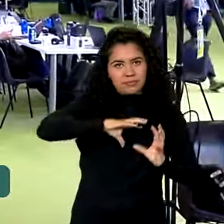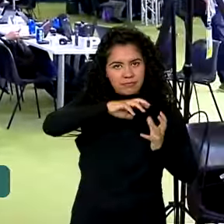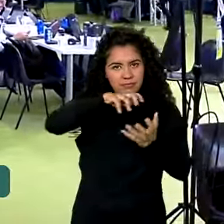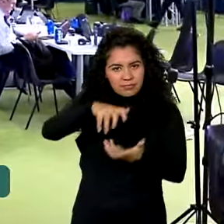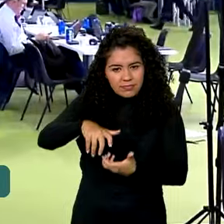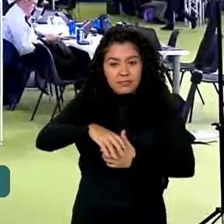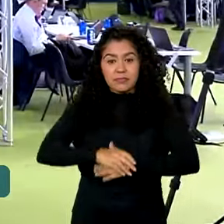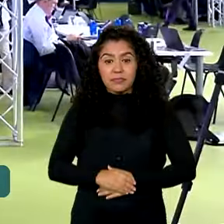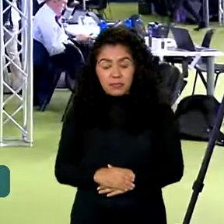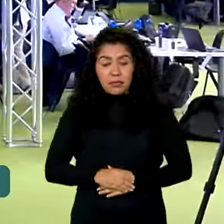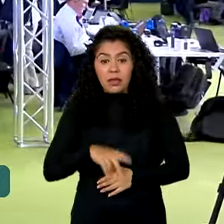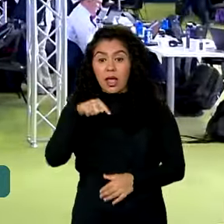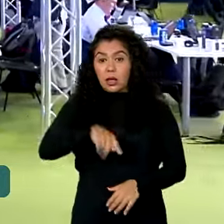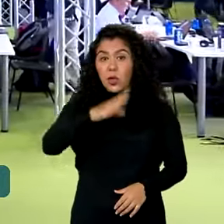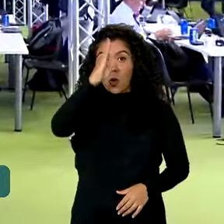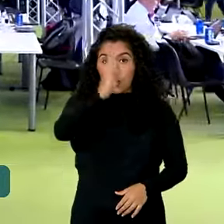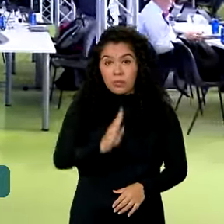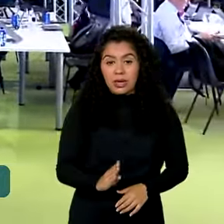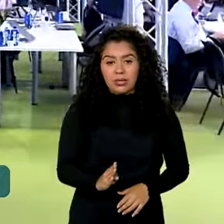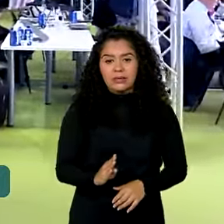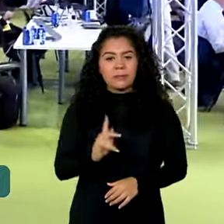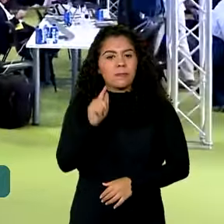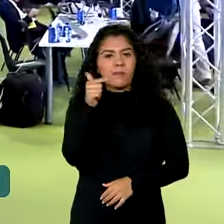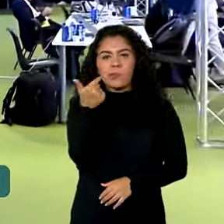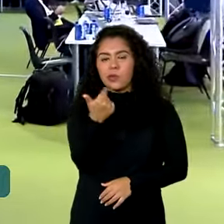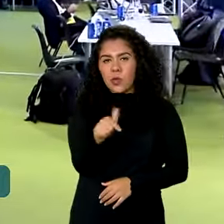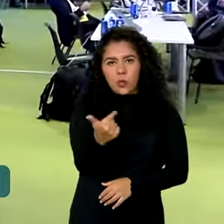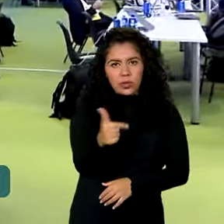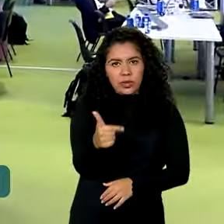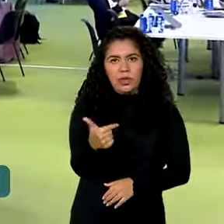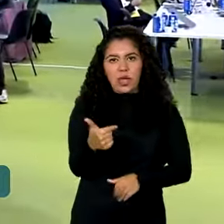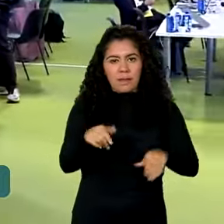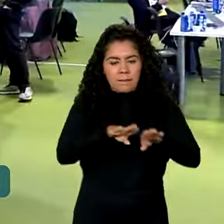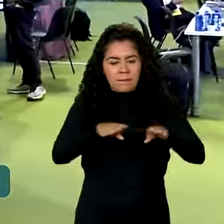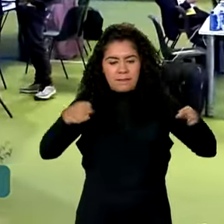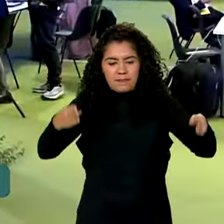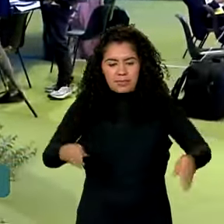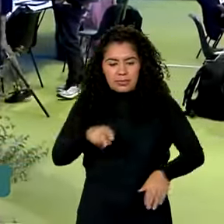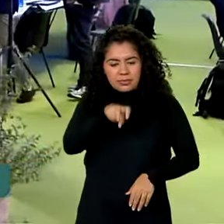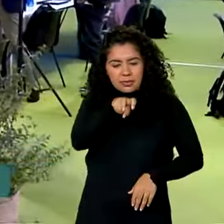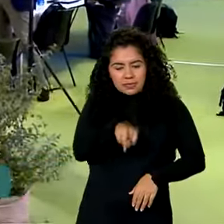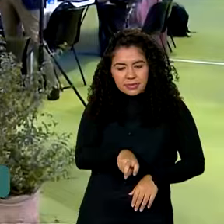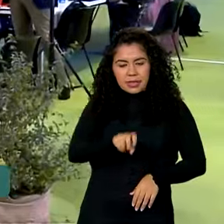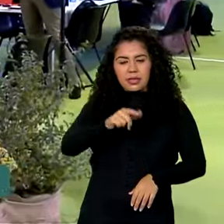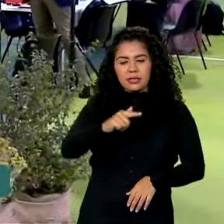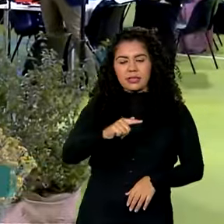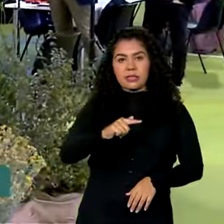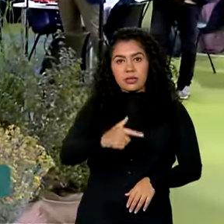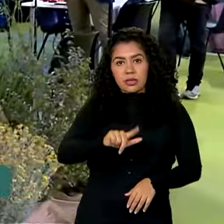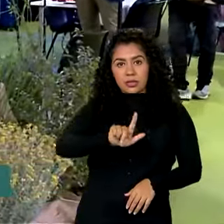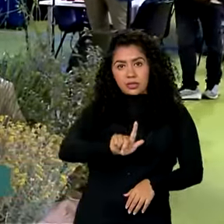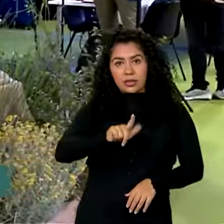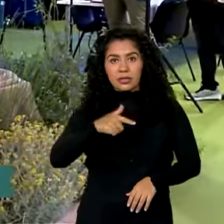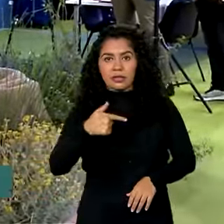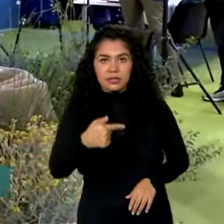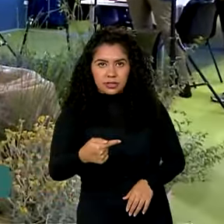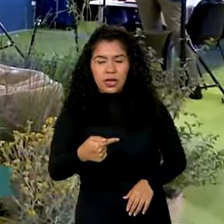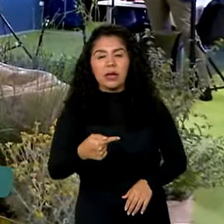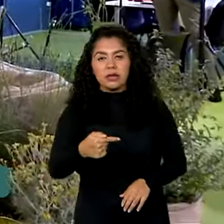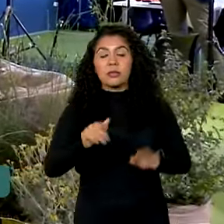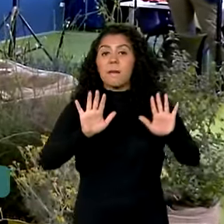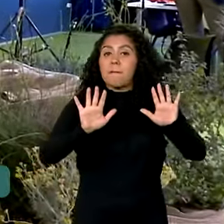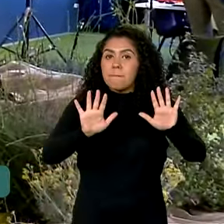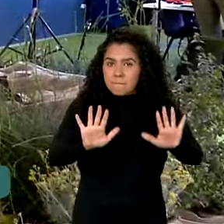O Brasil não tem assento no G7 que reúne as sete maiores economias globais,